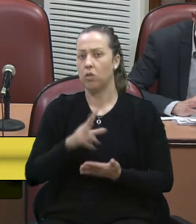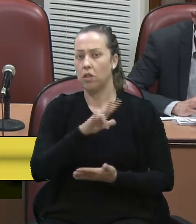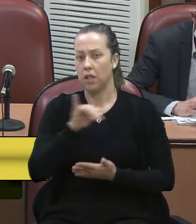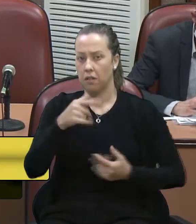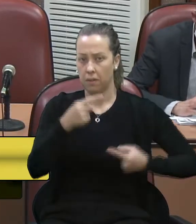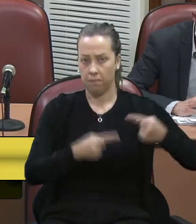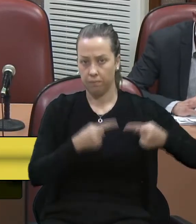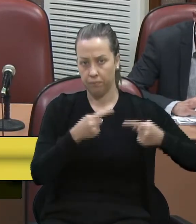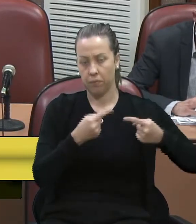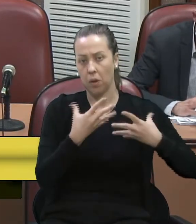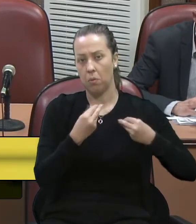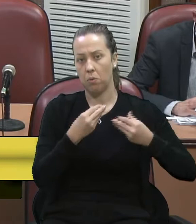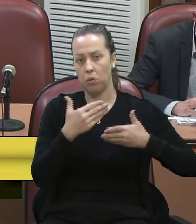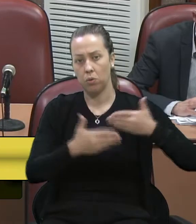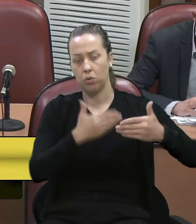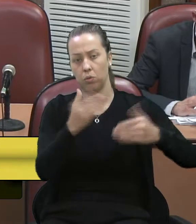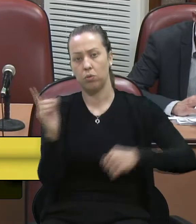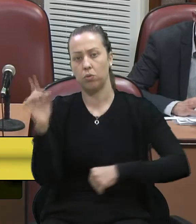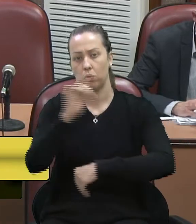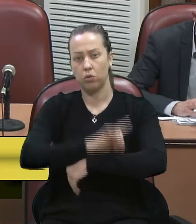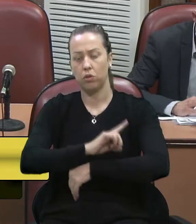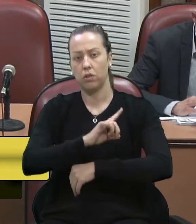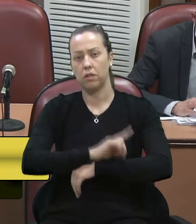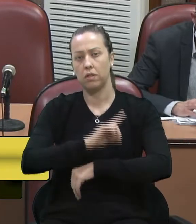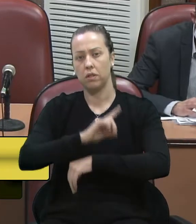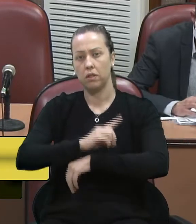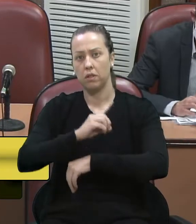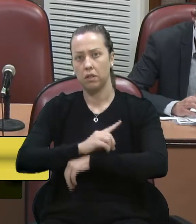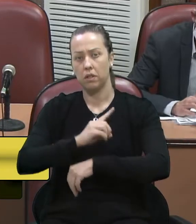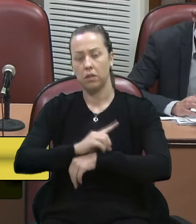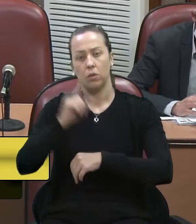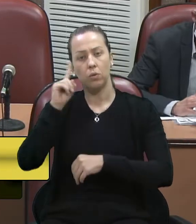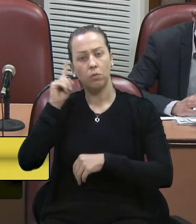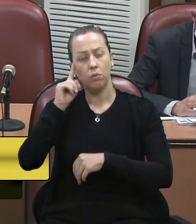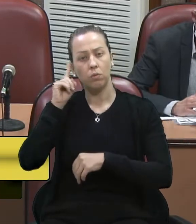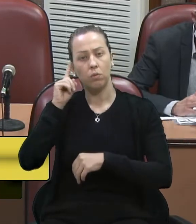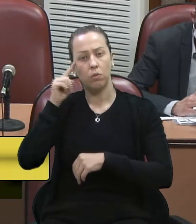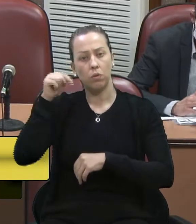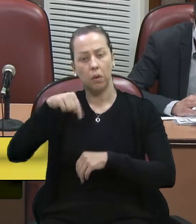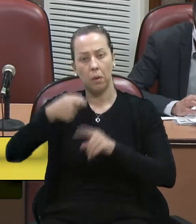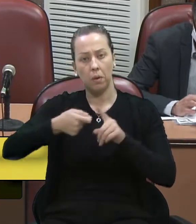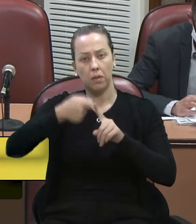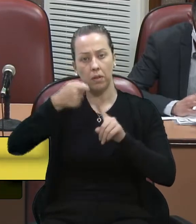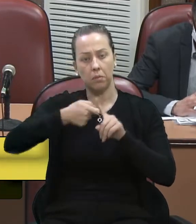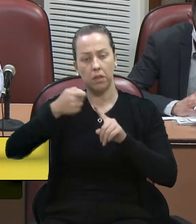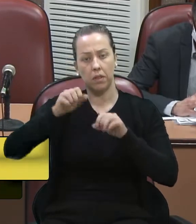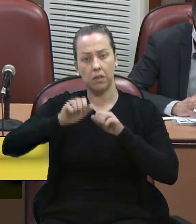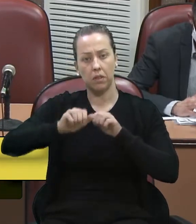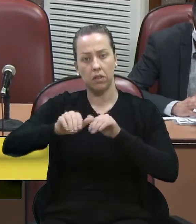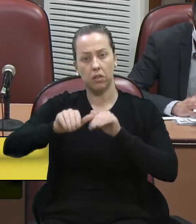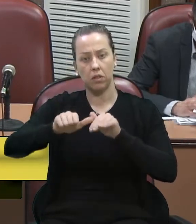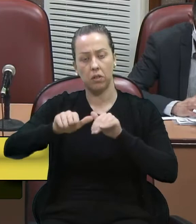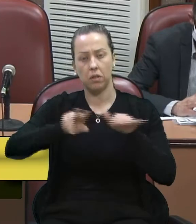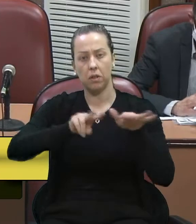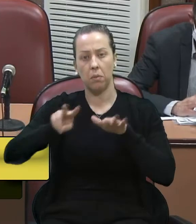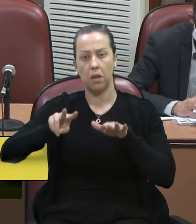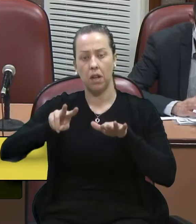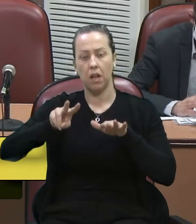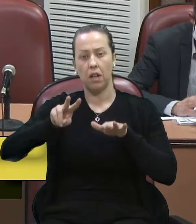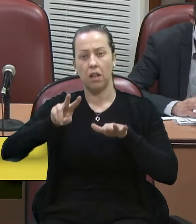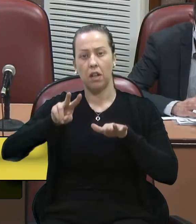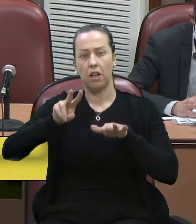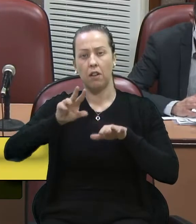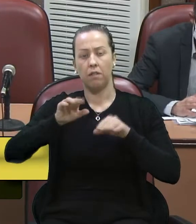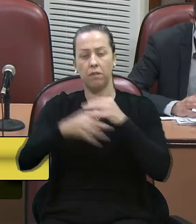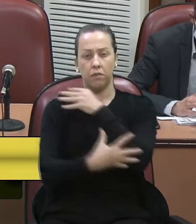muito nos dias, nos dias, dia a dia, no mês de setembro aqui, e teremos a semana Farroupilha de 13 a